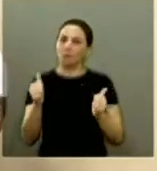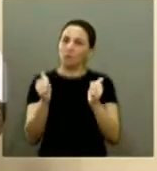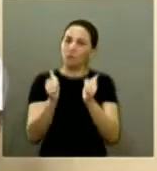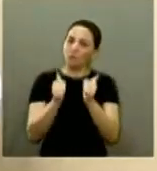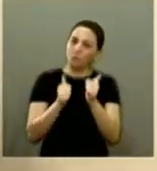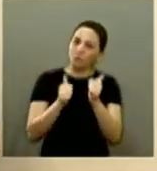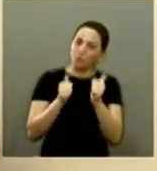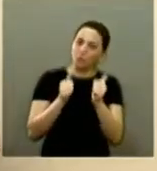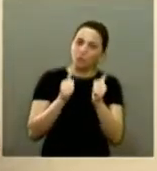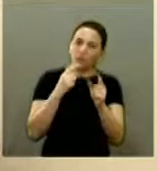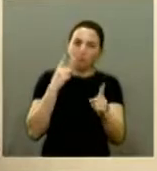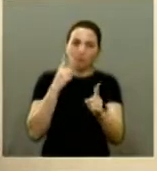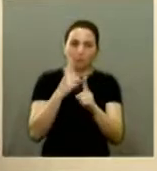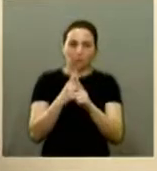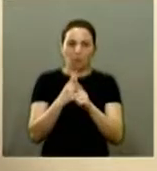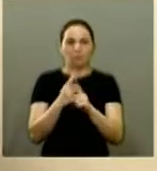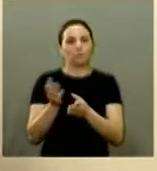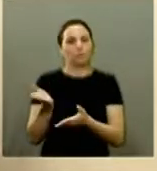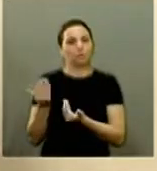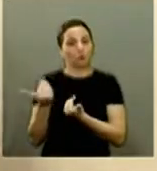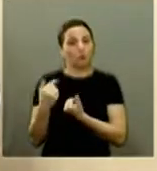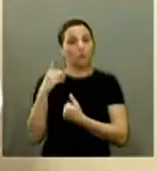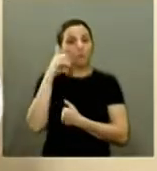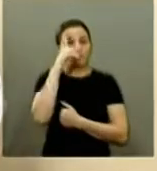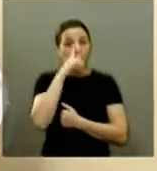que ela fez no domingo